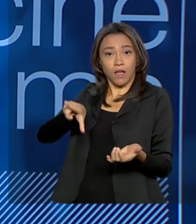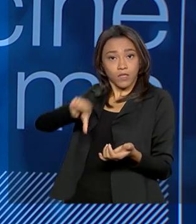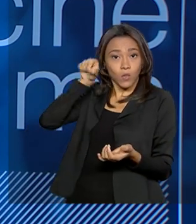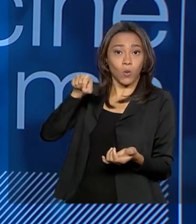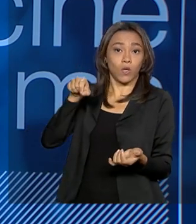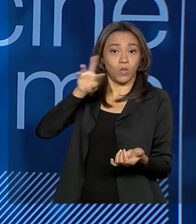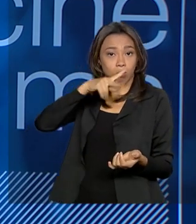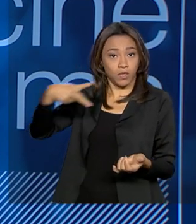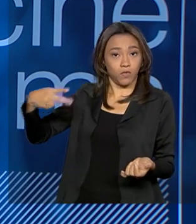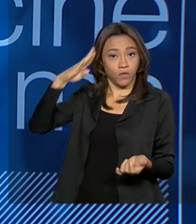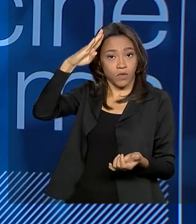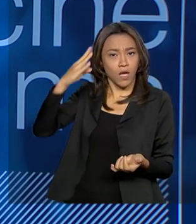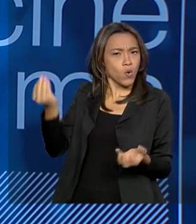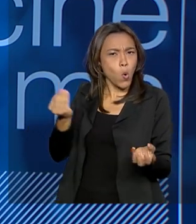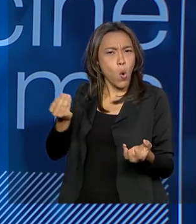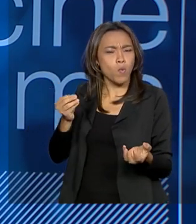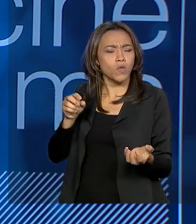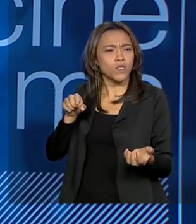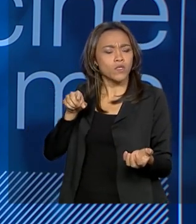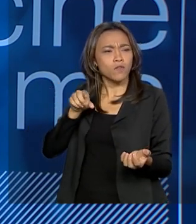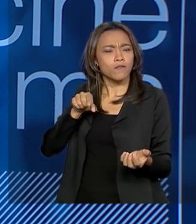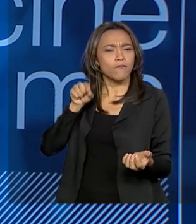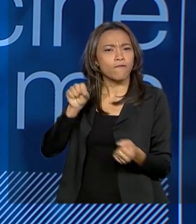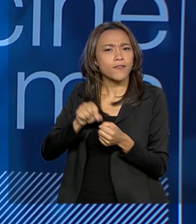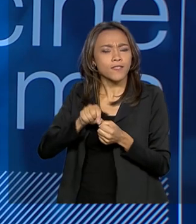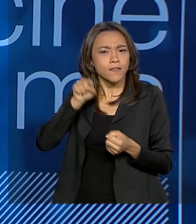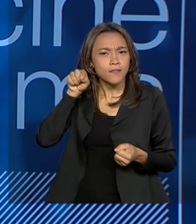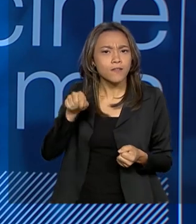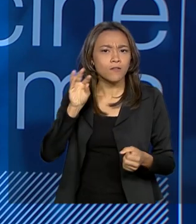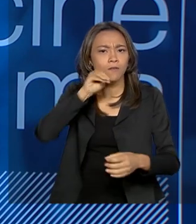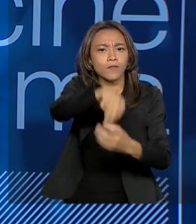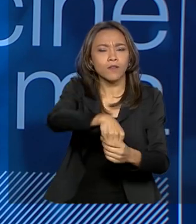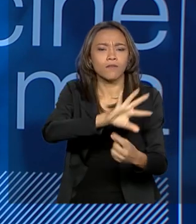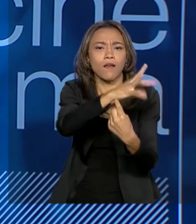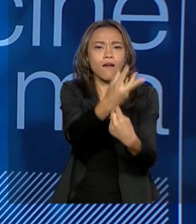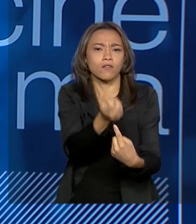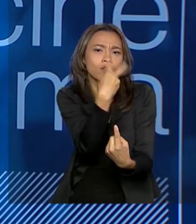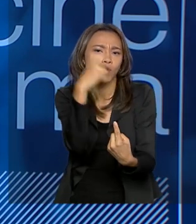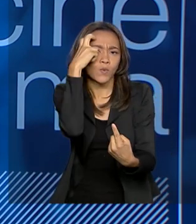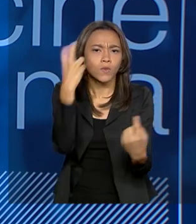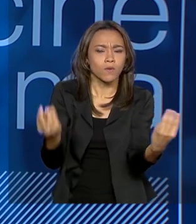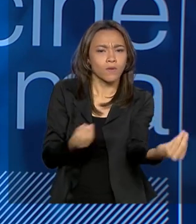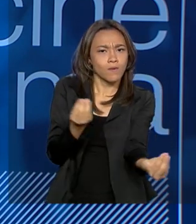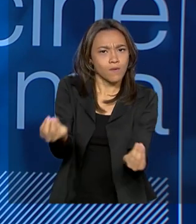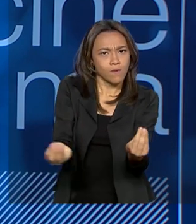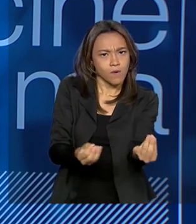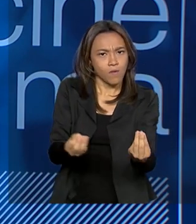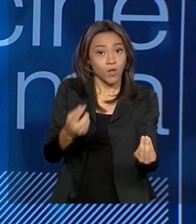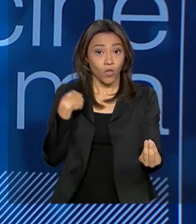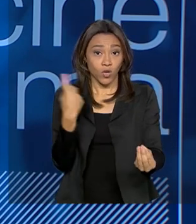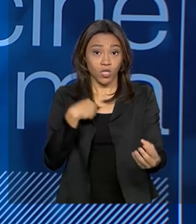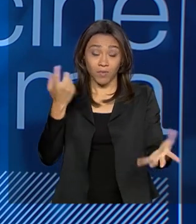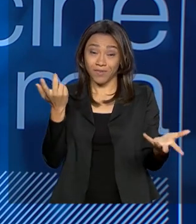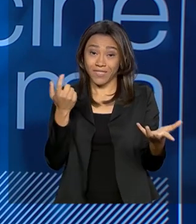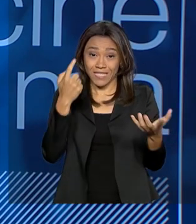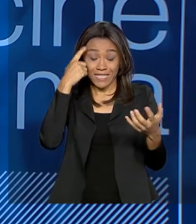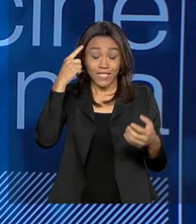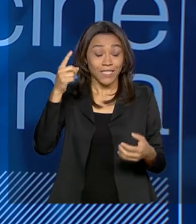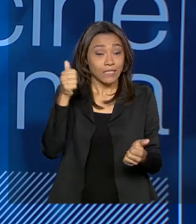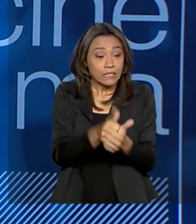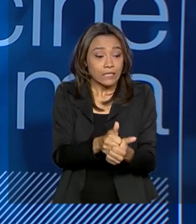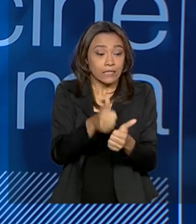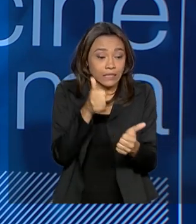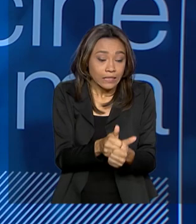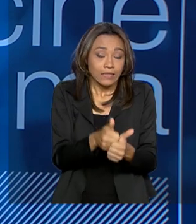campo de políticas públicas estruturantes para a arte e para a cultura? Então, nós estamos, justamente, quebrando a cabeça diariamente,